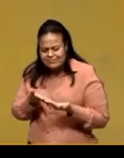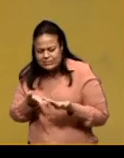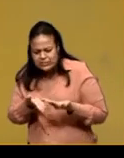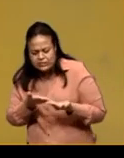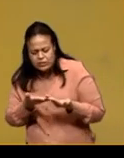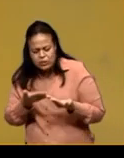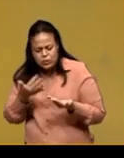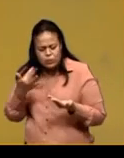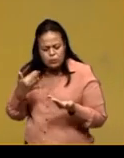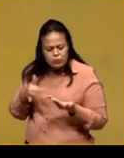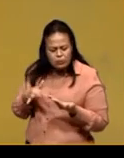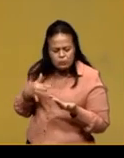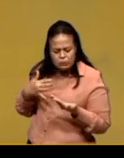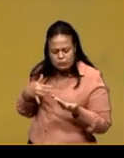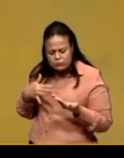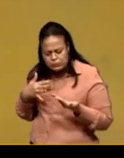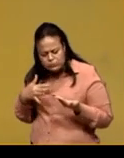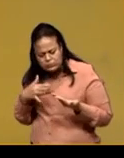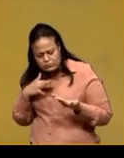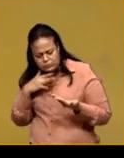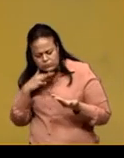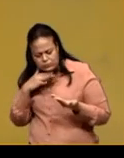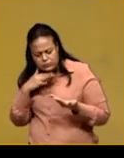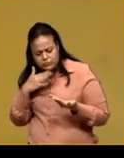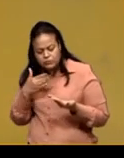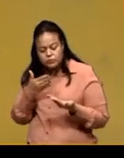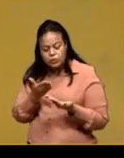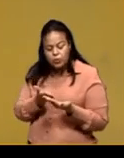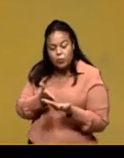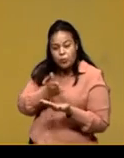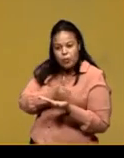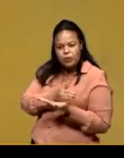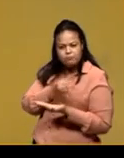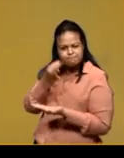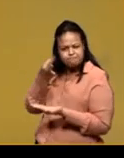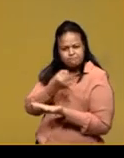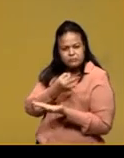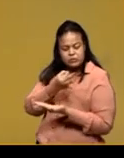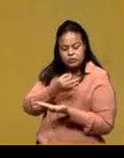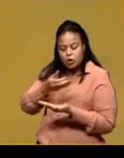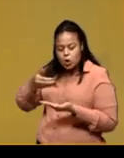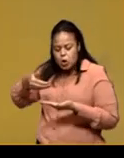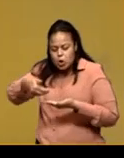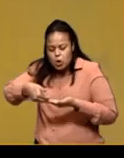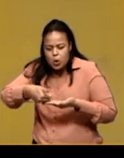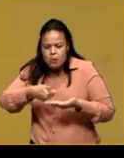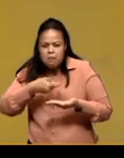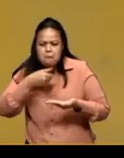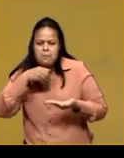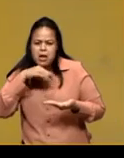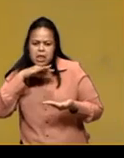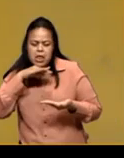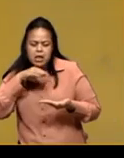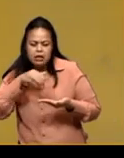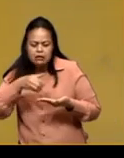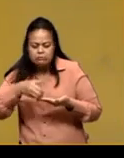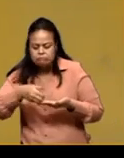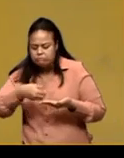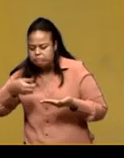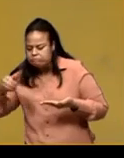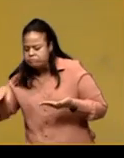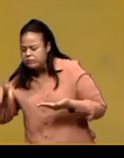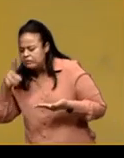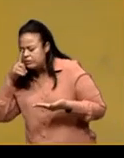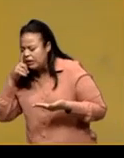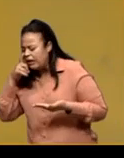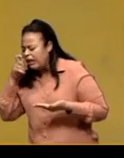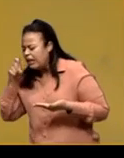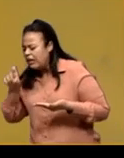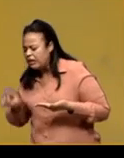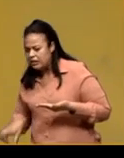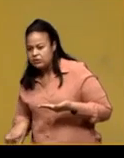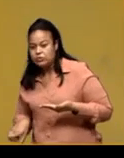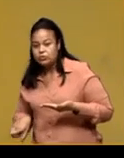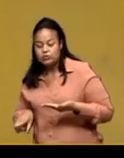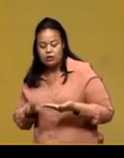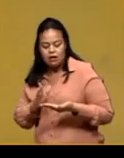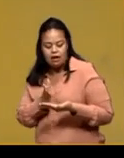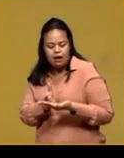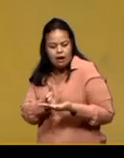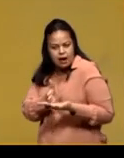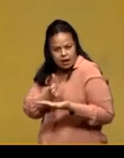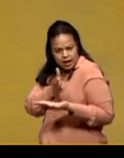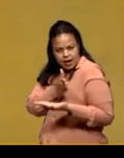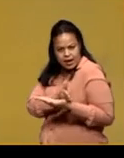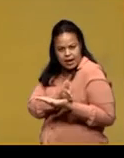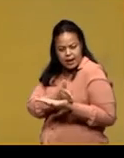outra perfeita. Comi a parte pior, tive de jogar uma colherada no lixo e deixei a melhor